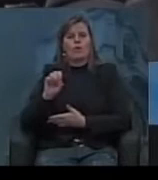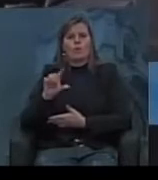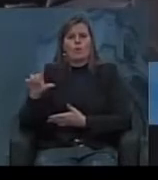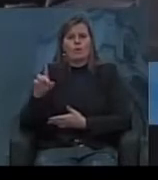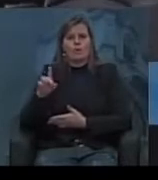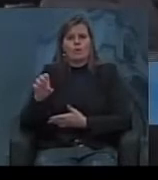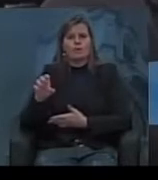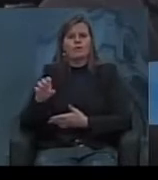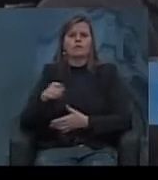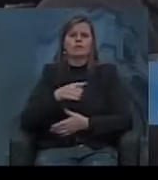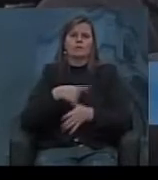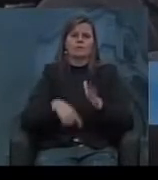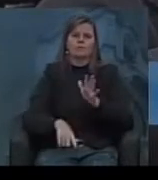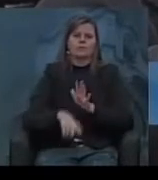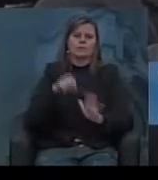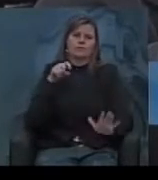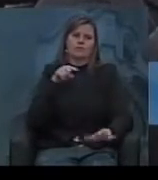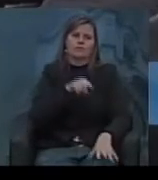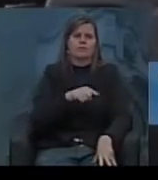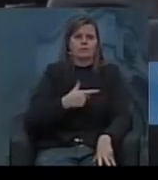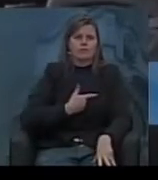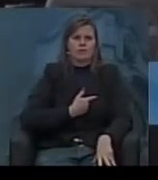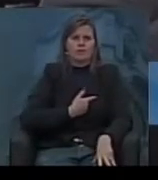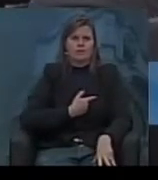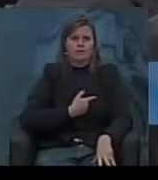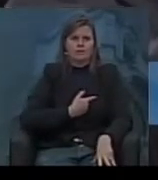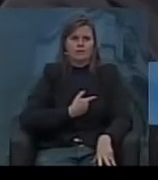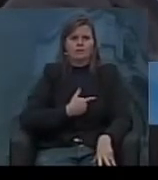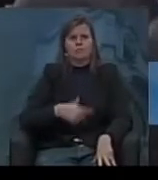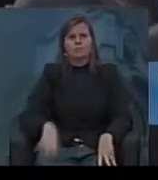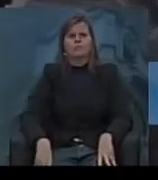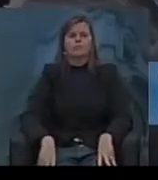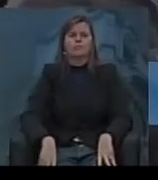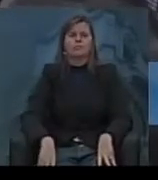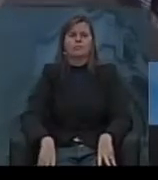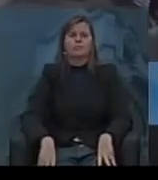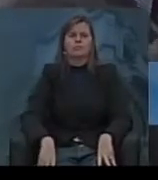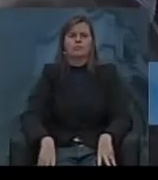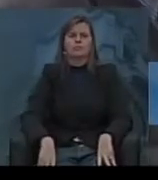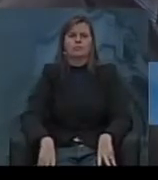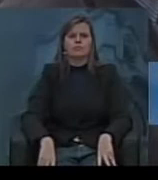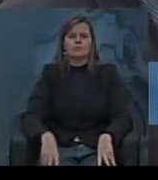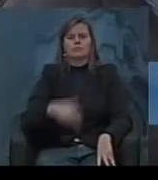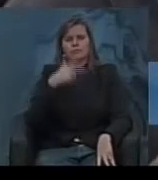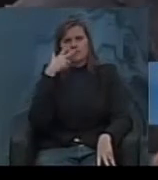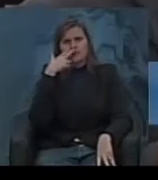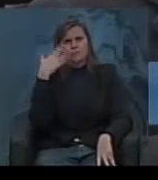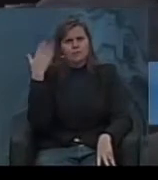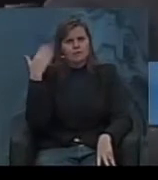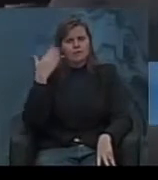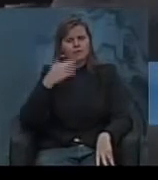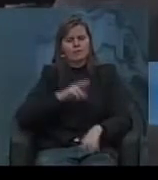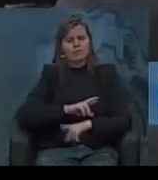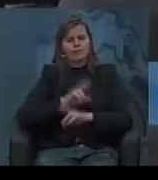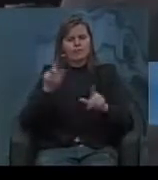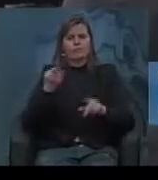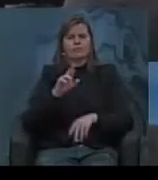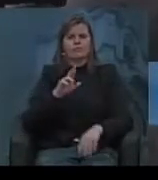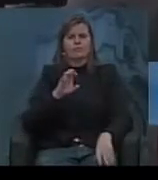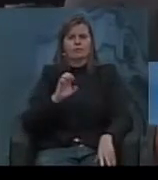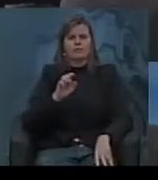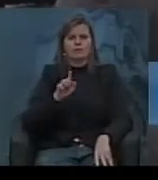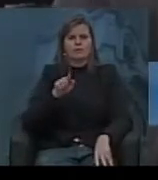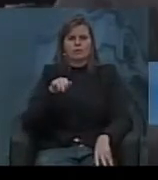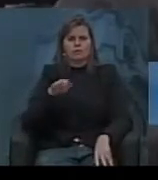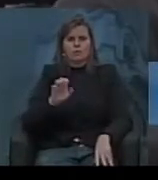preferimos Vargas, preferimos Vargas, mesmo naquele regime excepcional. Mas, de